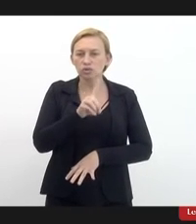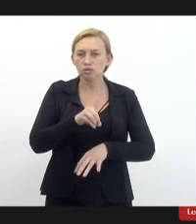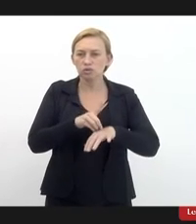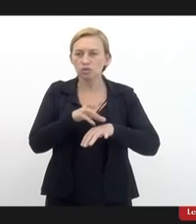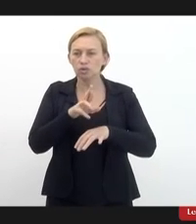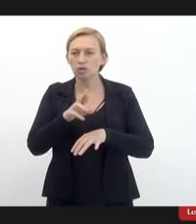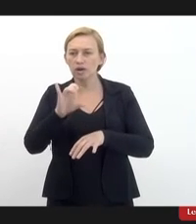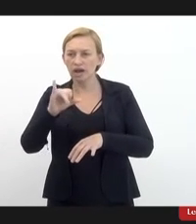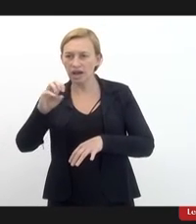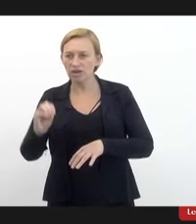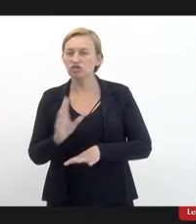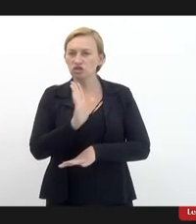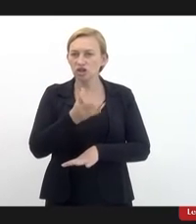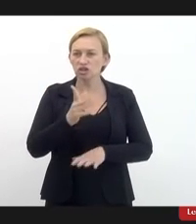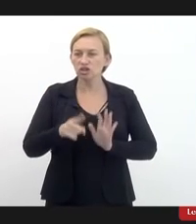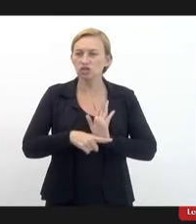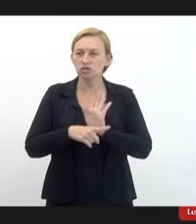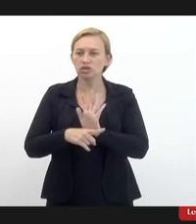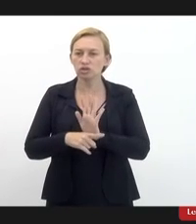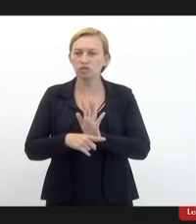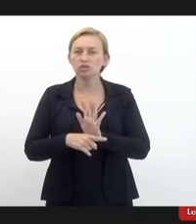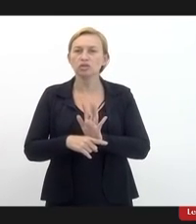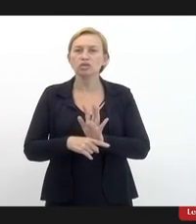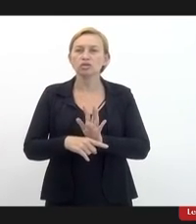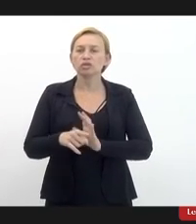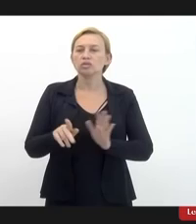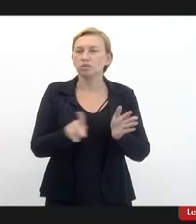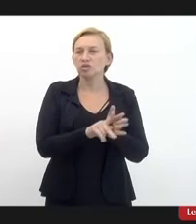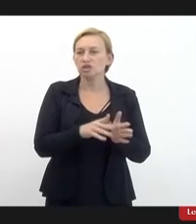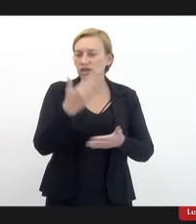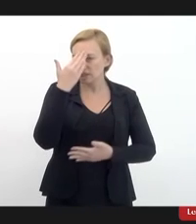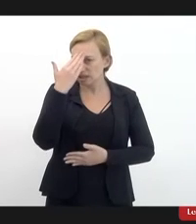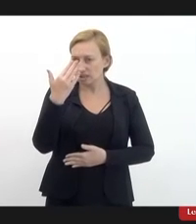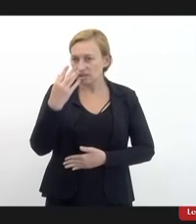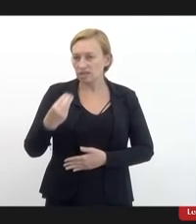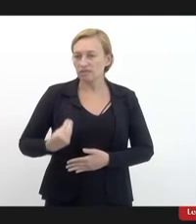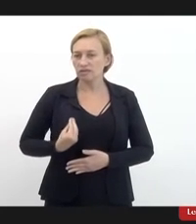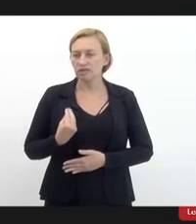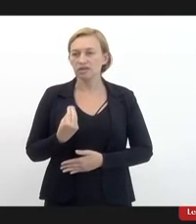está contribuindo muito com o projeto agradeço mais uma vez a participação do meu presidente do tocaio